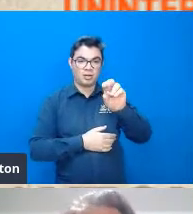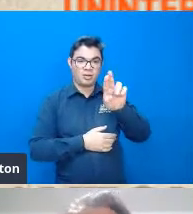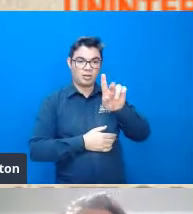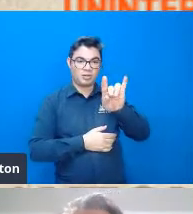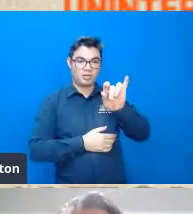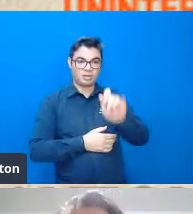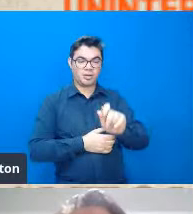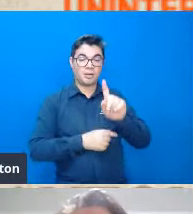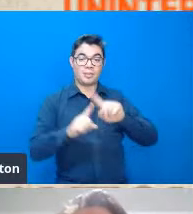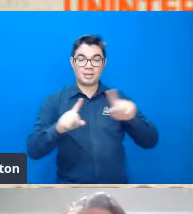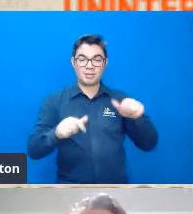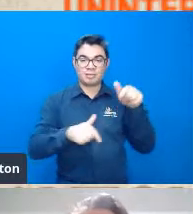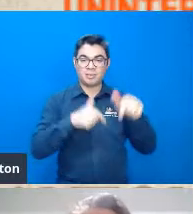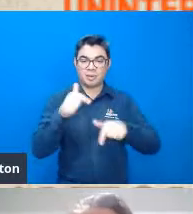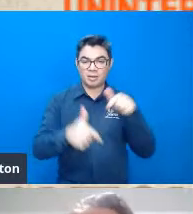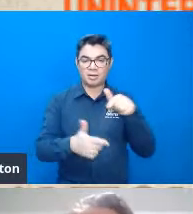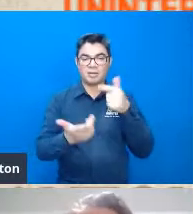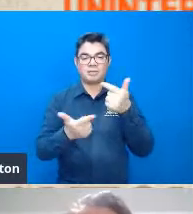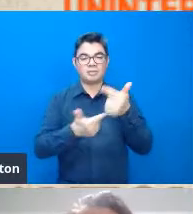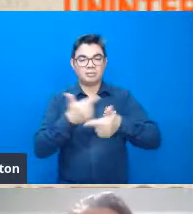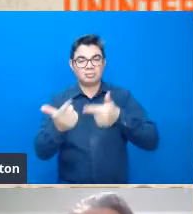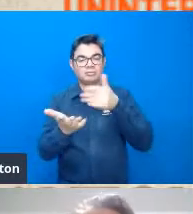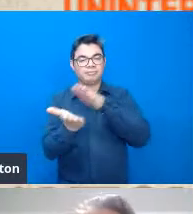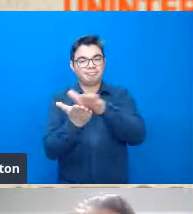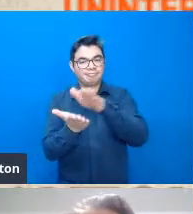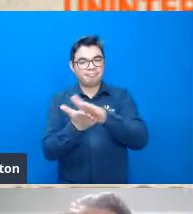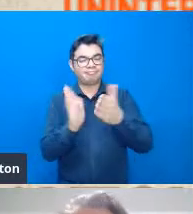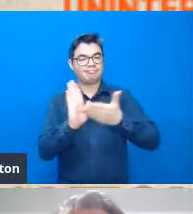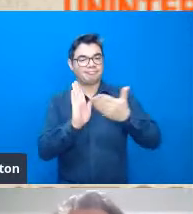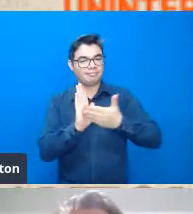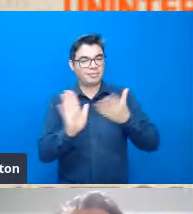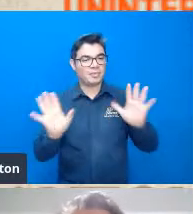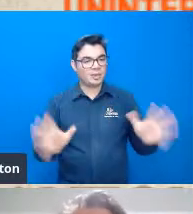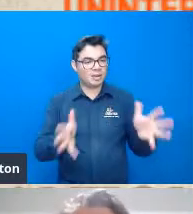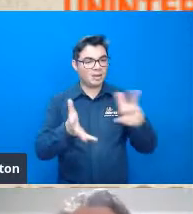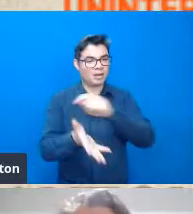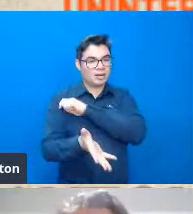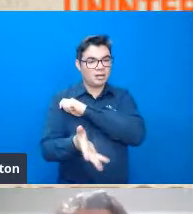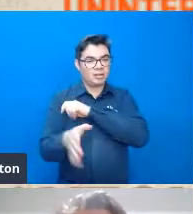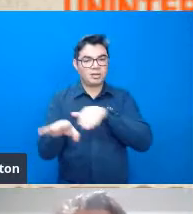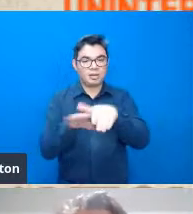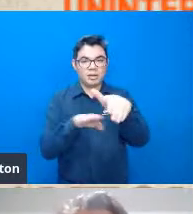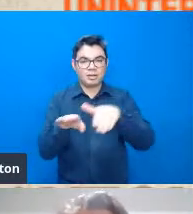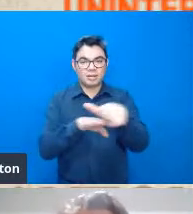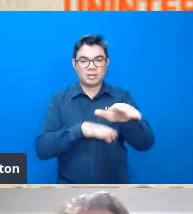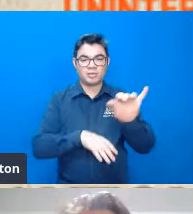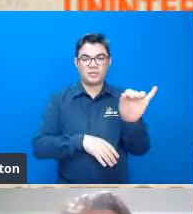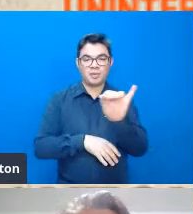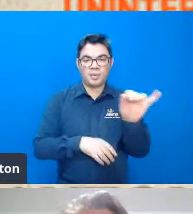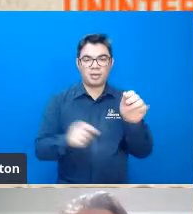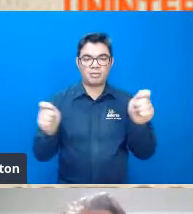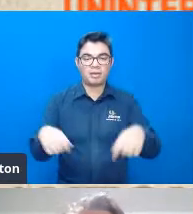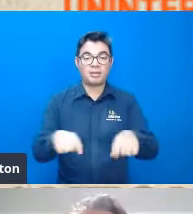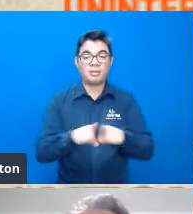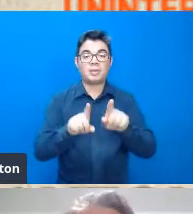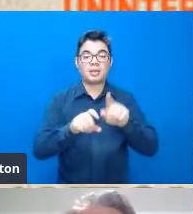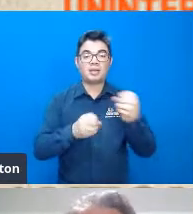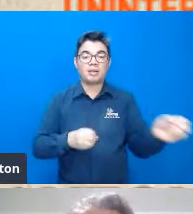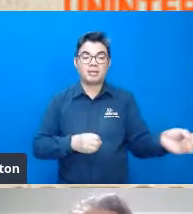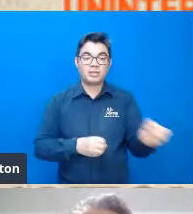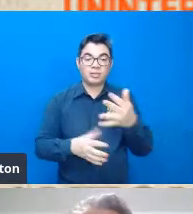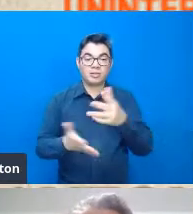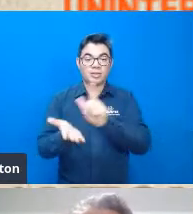continuou ativo ele continuou publicando continuou incentivando seus alunos orientando de forma informal e ele lançou esse artigo